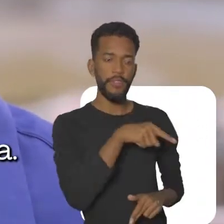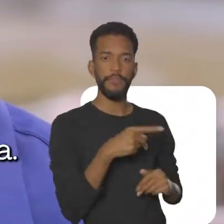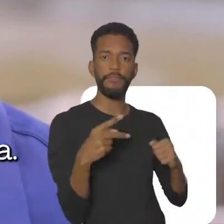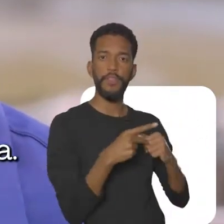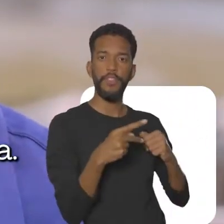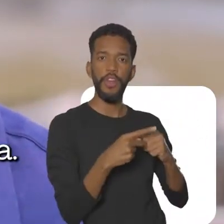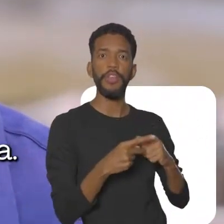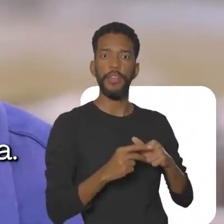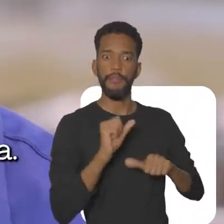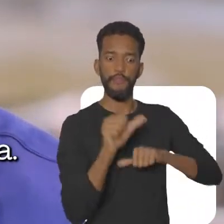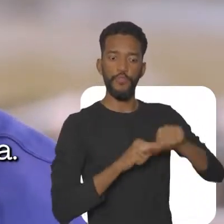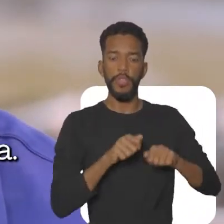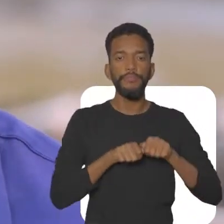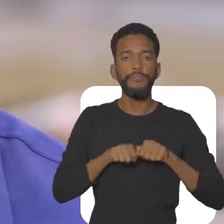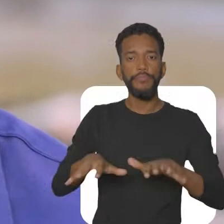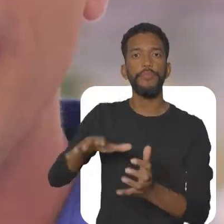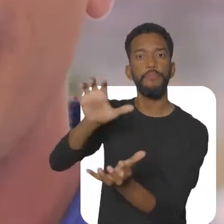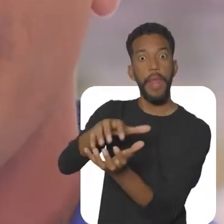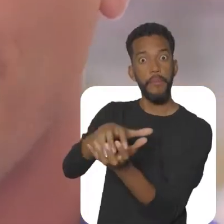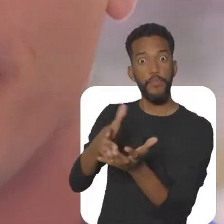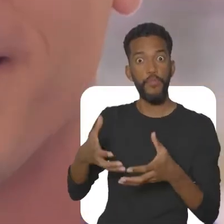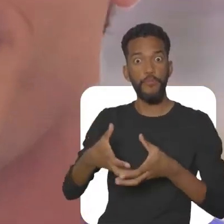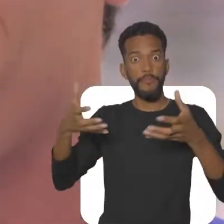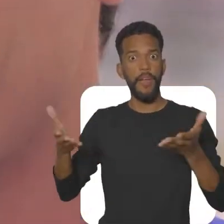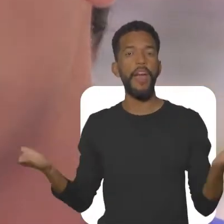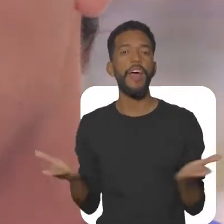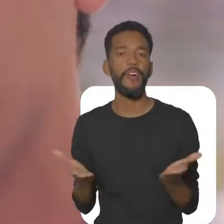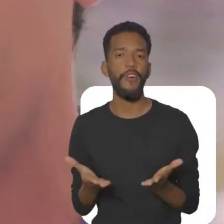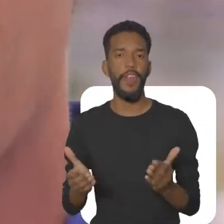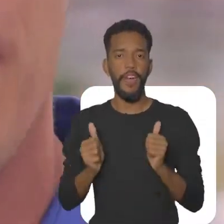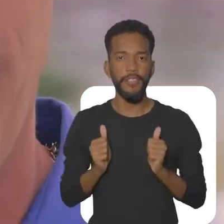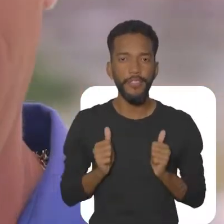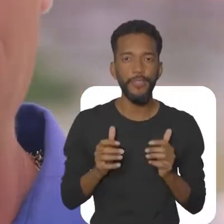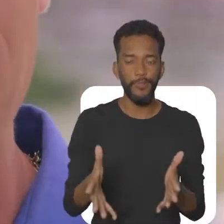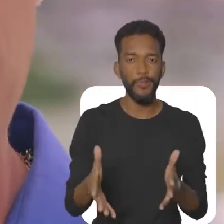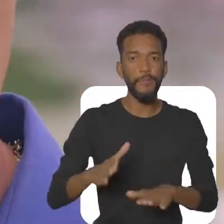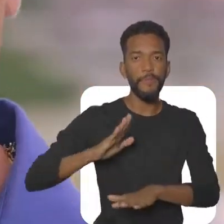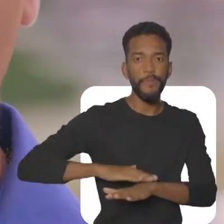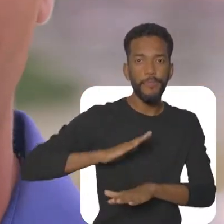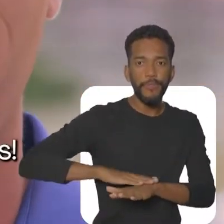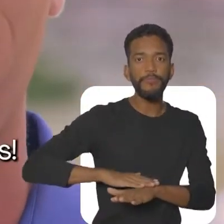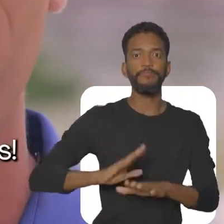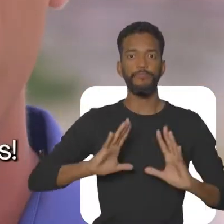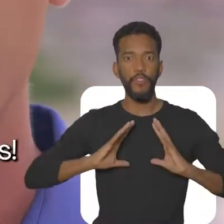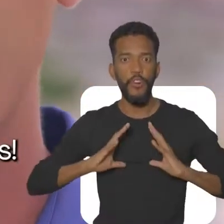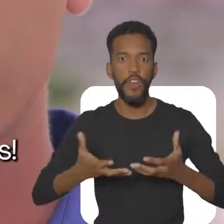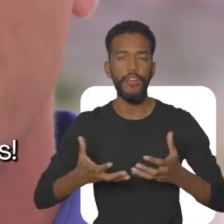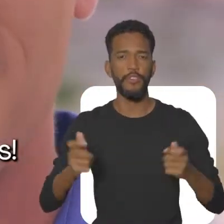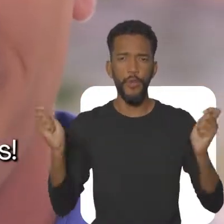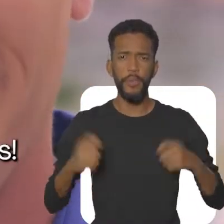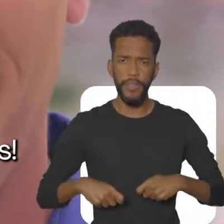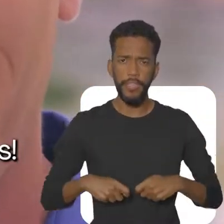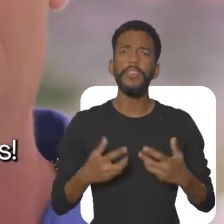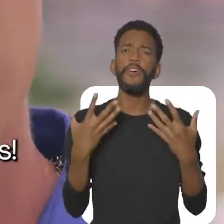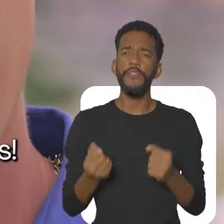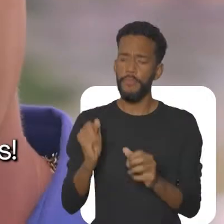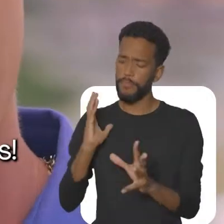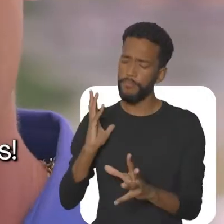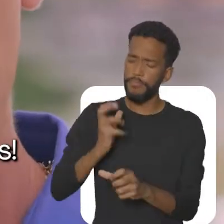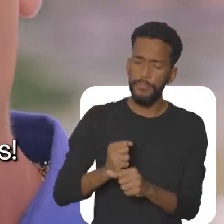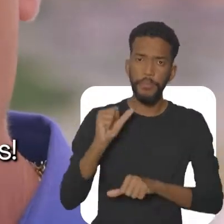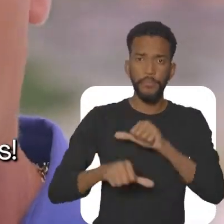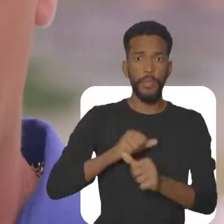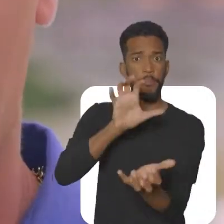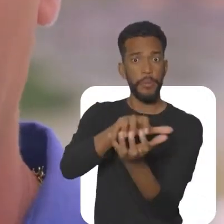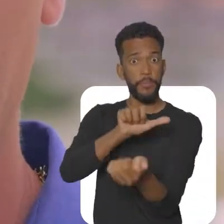mesma transformação que fiz em Petrolina É hora da atitude, da coragem e competência Vamos resgatar e mudar